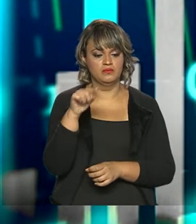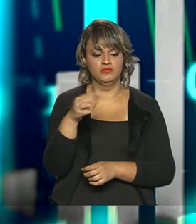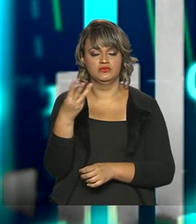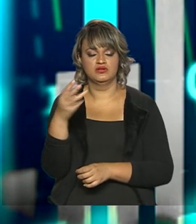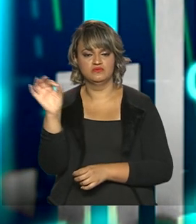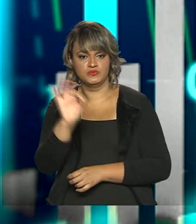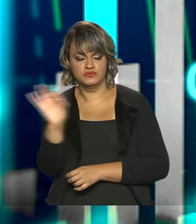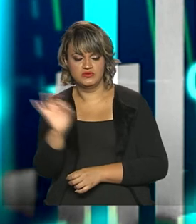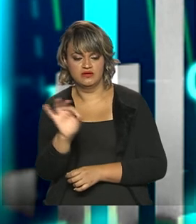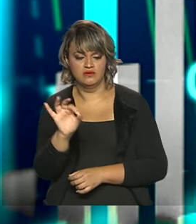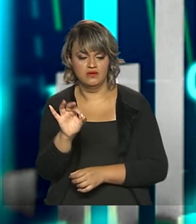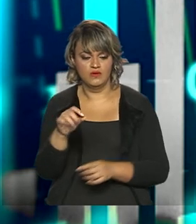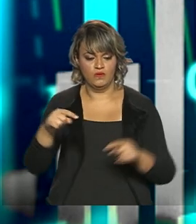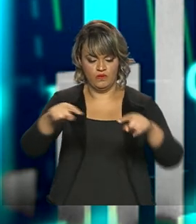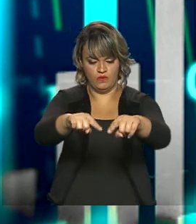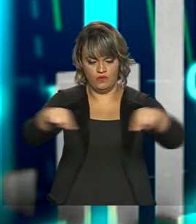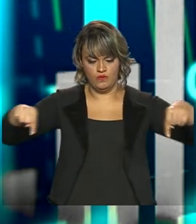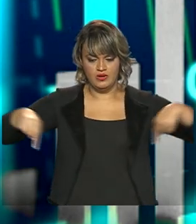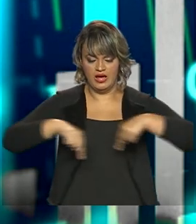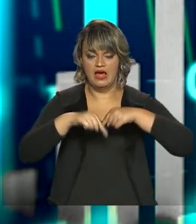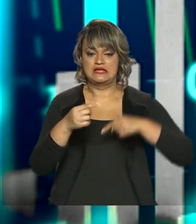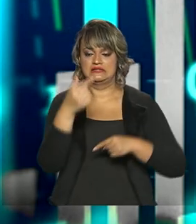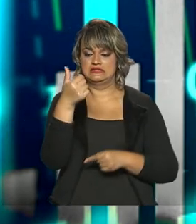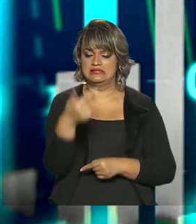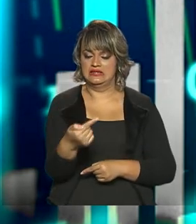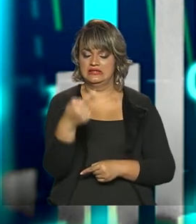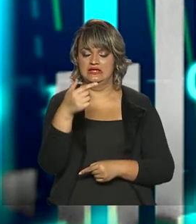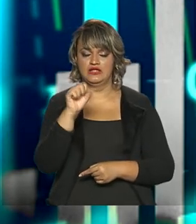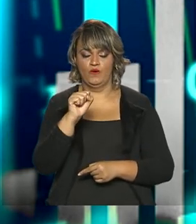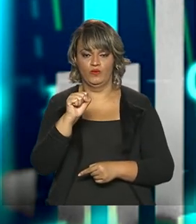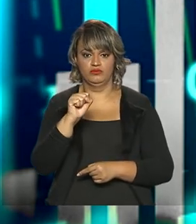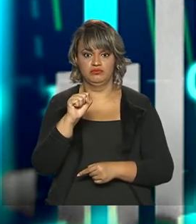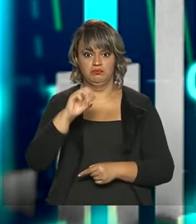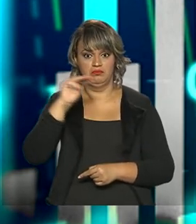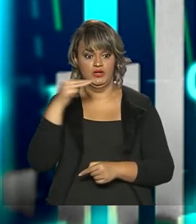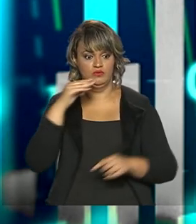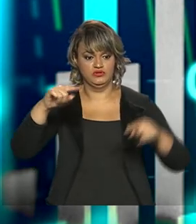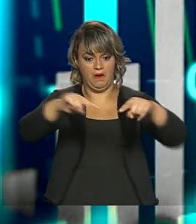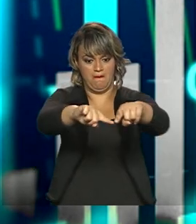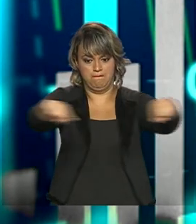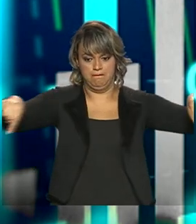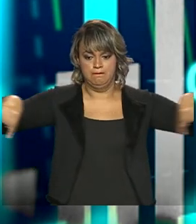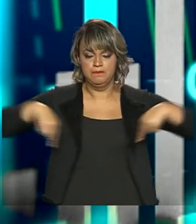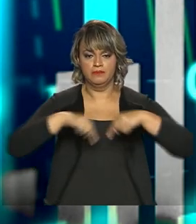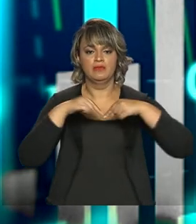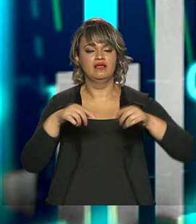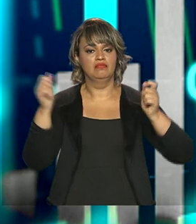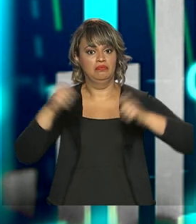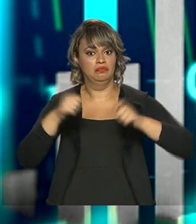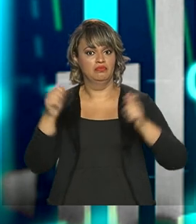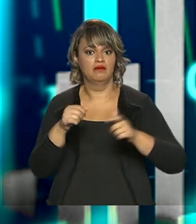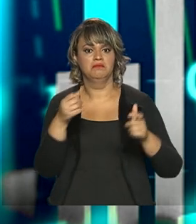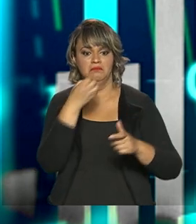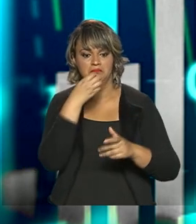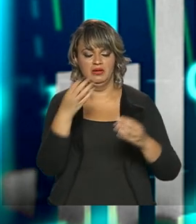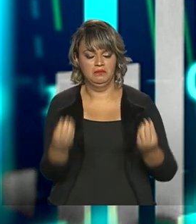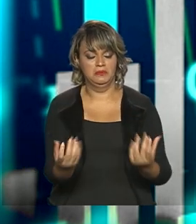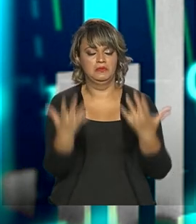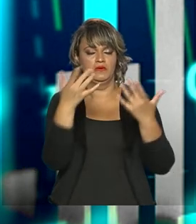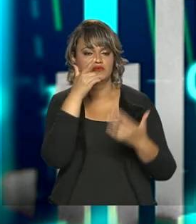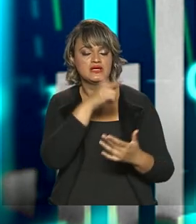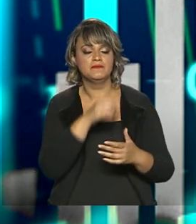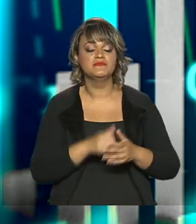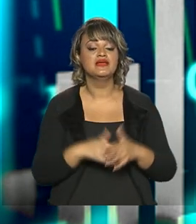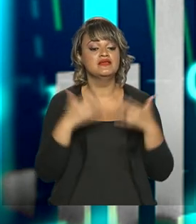72 milhões de hectares, o é muito positivo e certamente contribui para esse aumento estimado pela Conab. E,